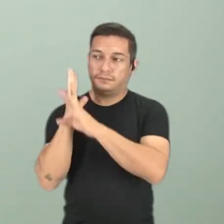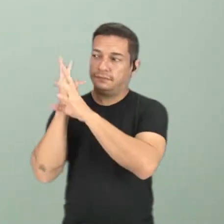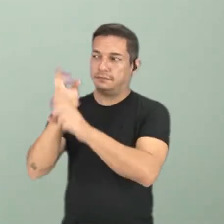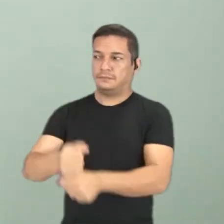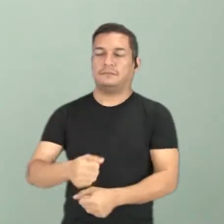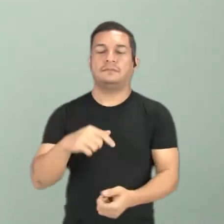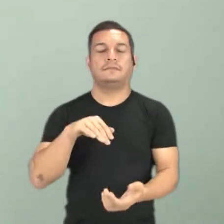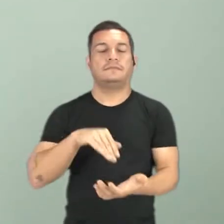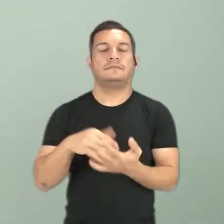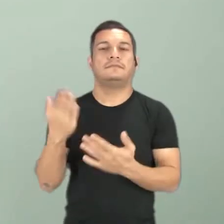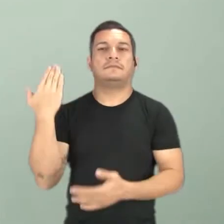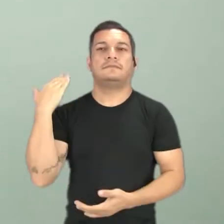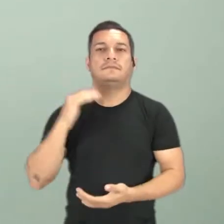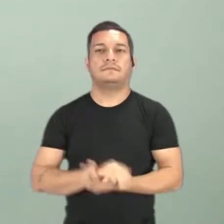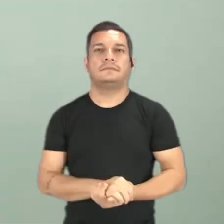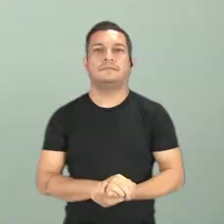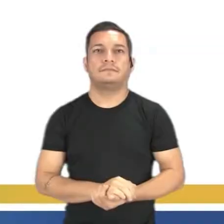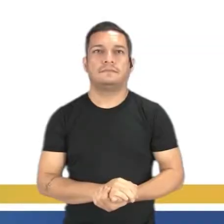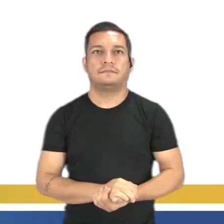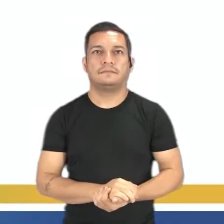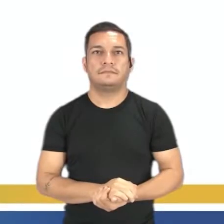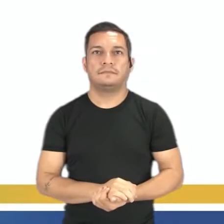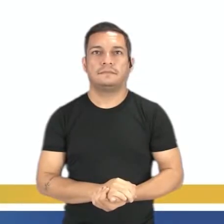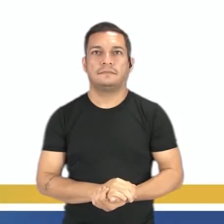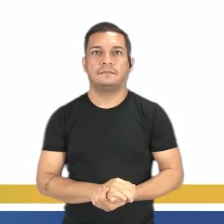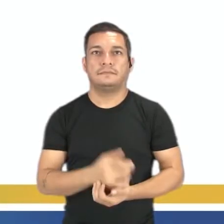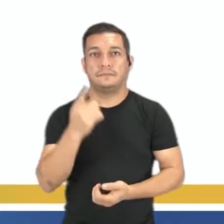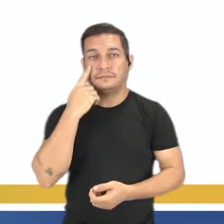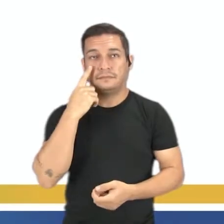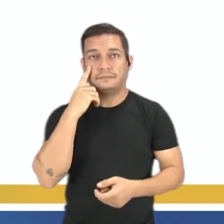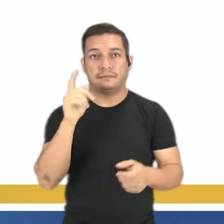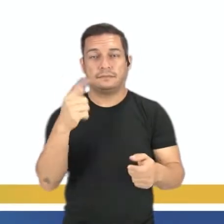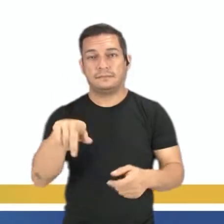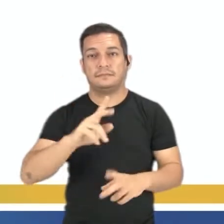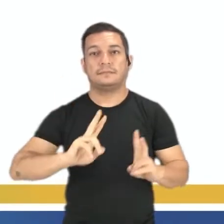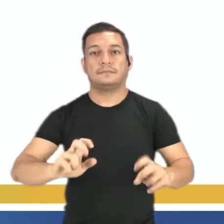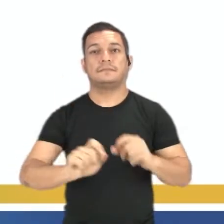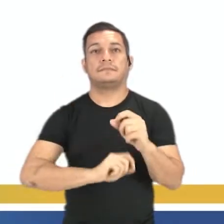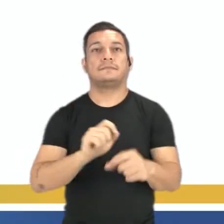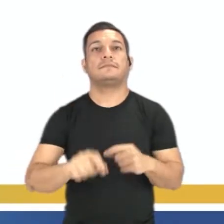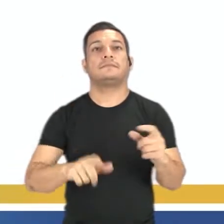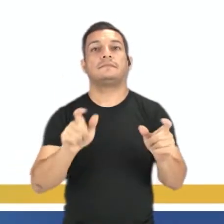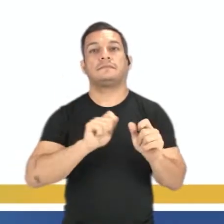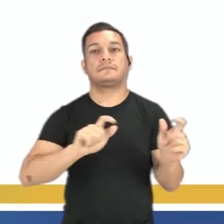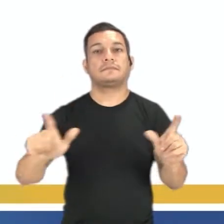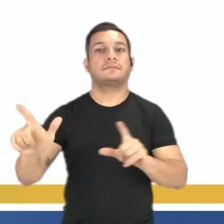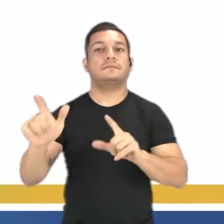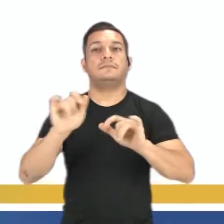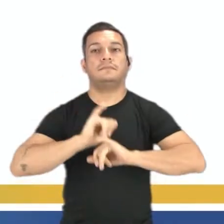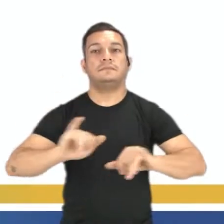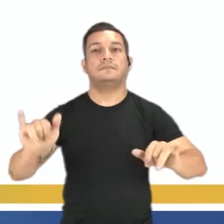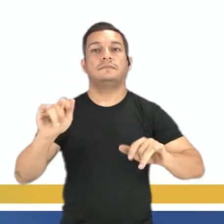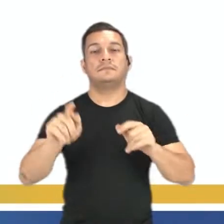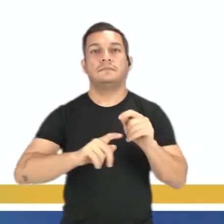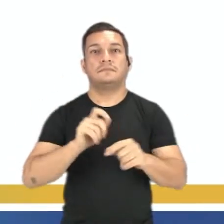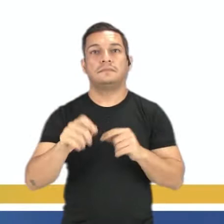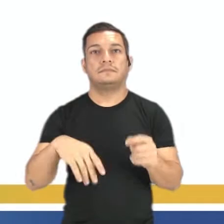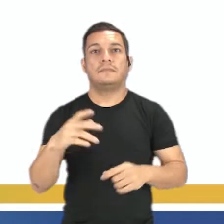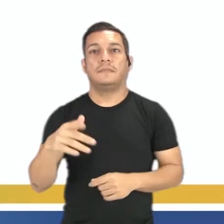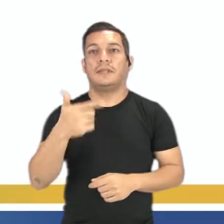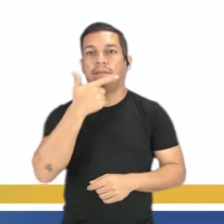última aula. Acompanhe o slide. Olha só, vocês estão vendo um anúncio publicitário de um presunto Aurora.